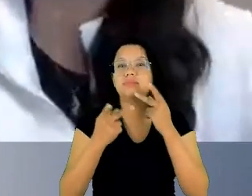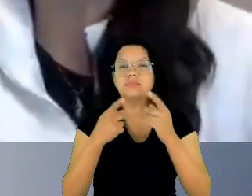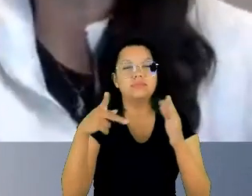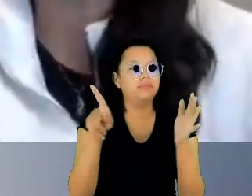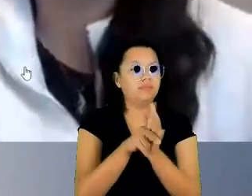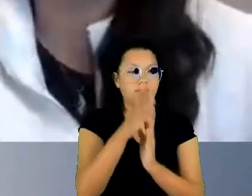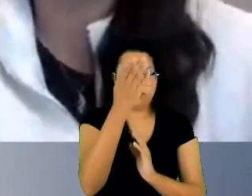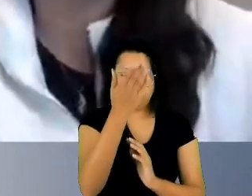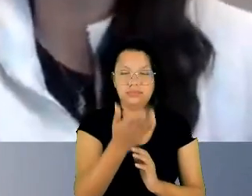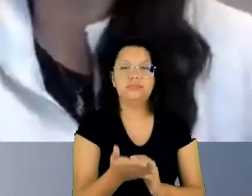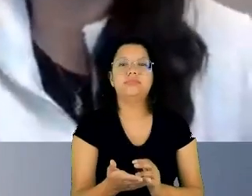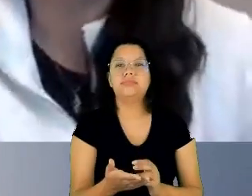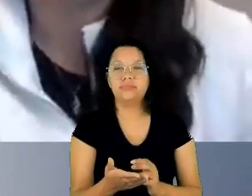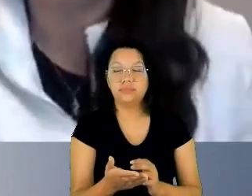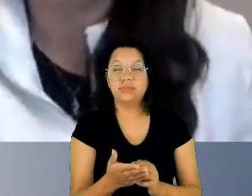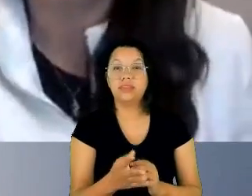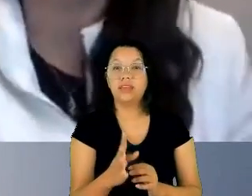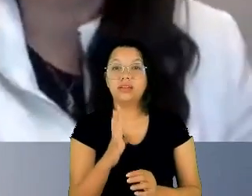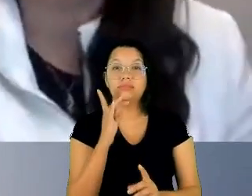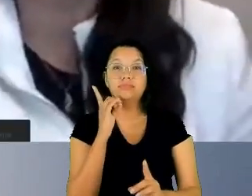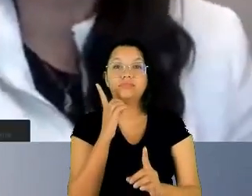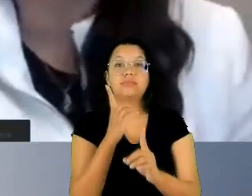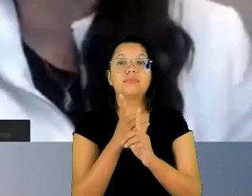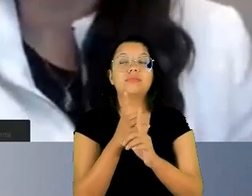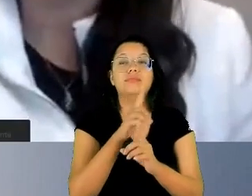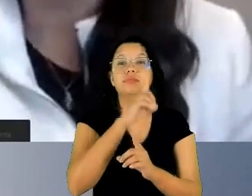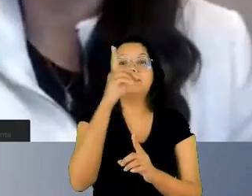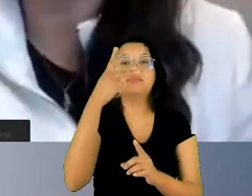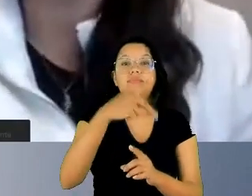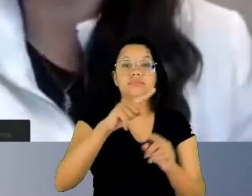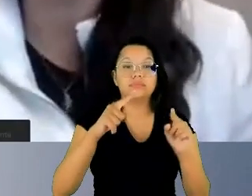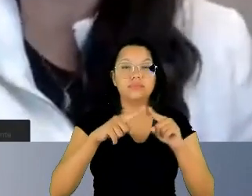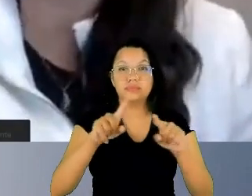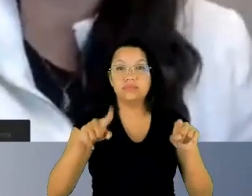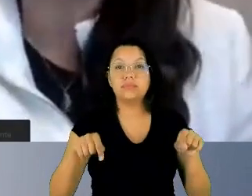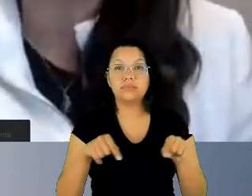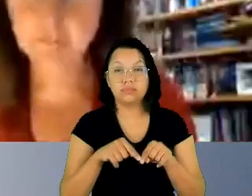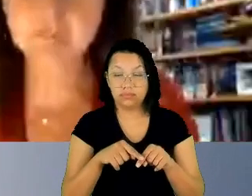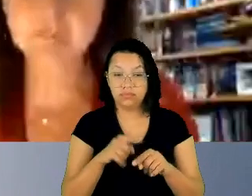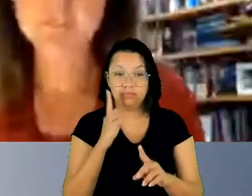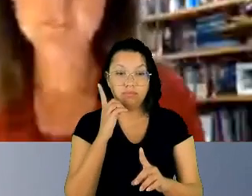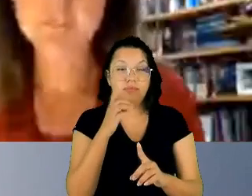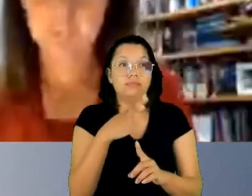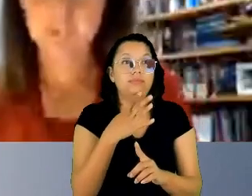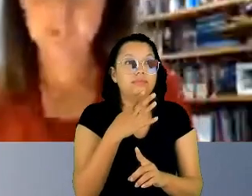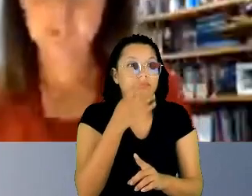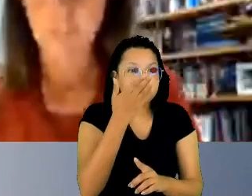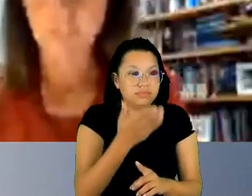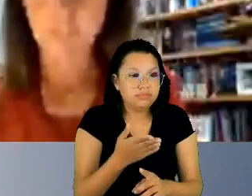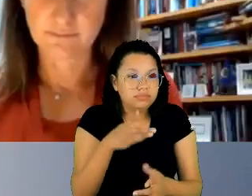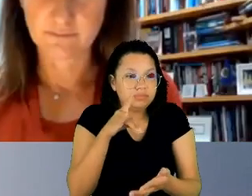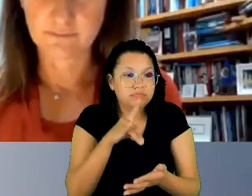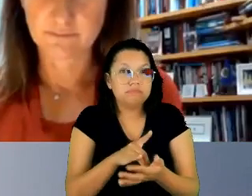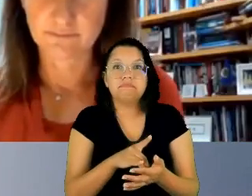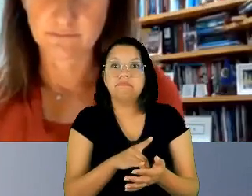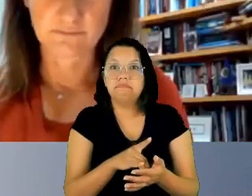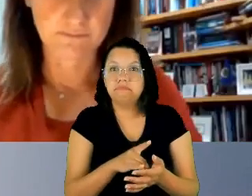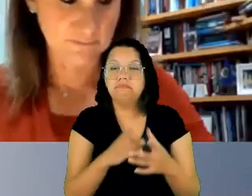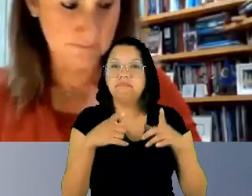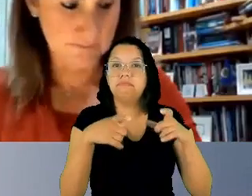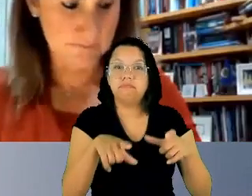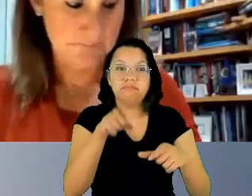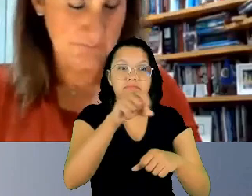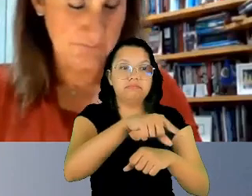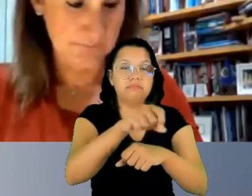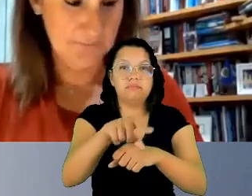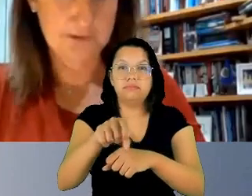naquele dia histórico no seu gabinete, no dia em que conheci a senhora, e que de fato onde plantaram-se as sementes para a criação da Comissão